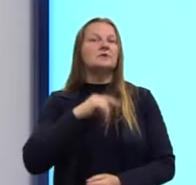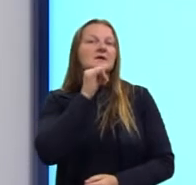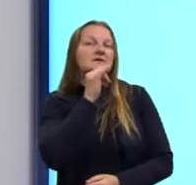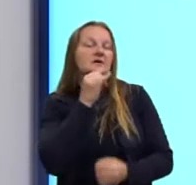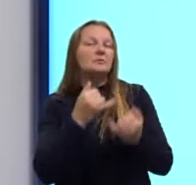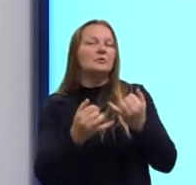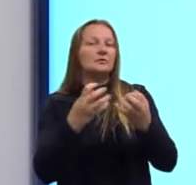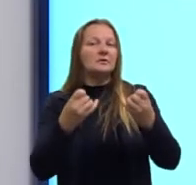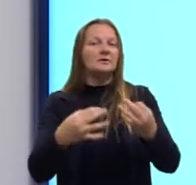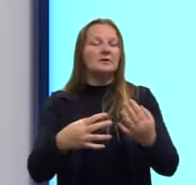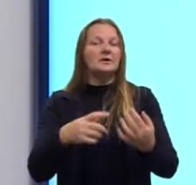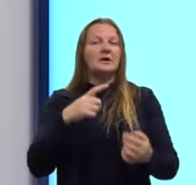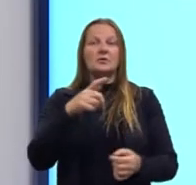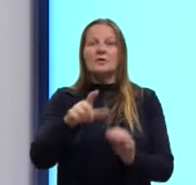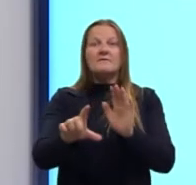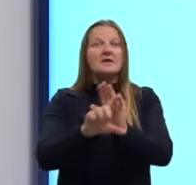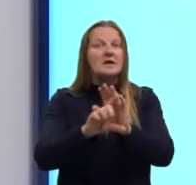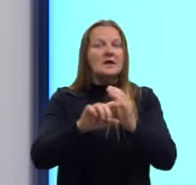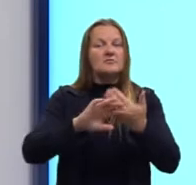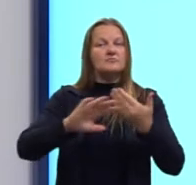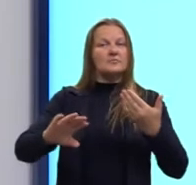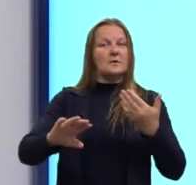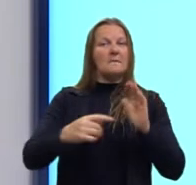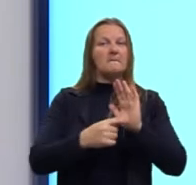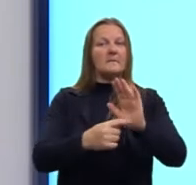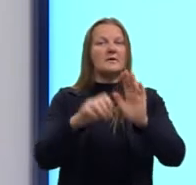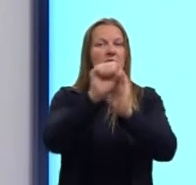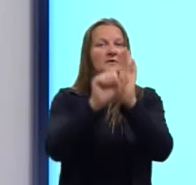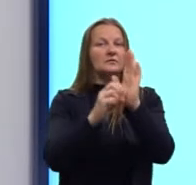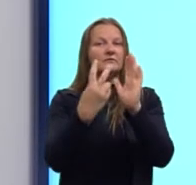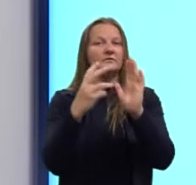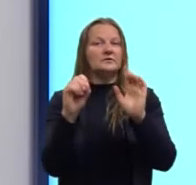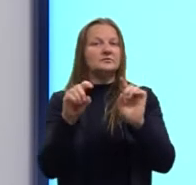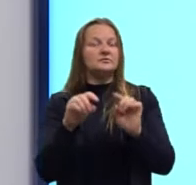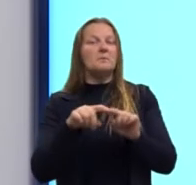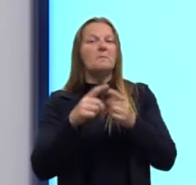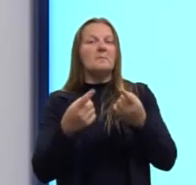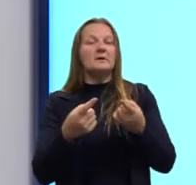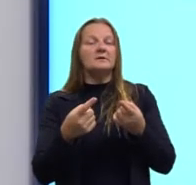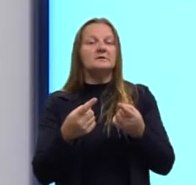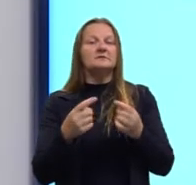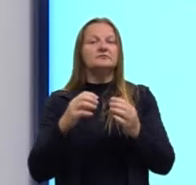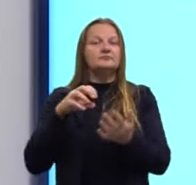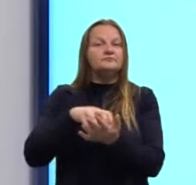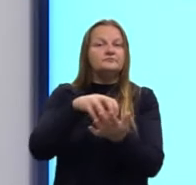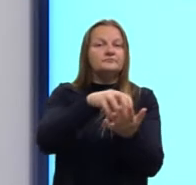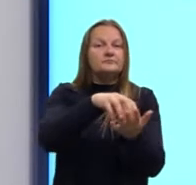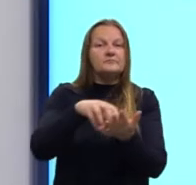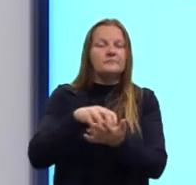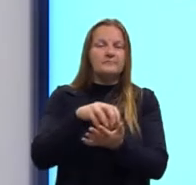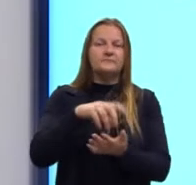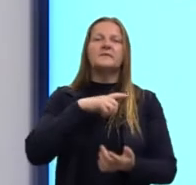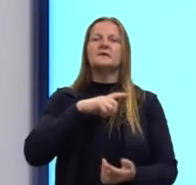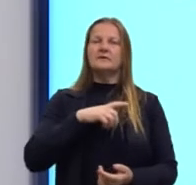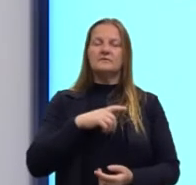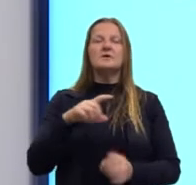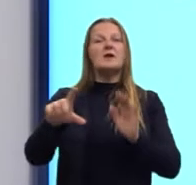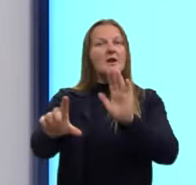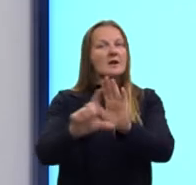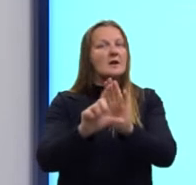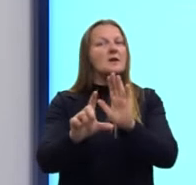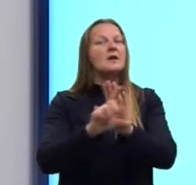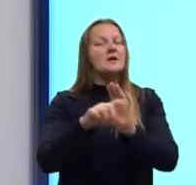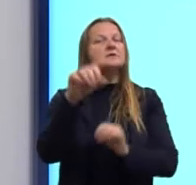tiveram leis de segregação racial tão expressas no século XX, mas, durante o período colonial, existiram leis,